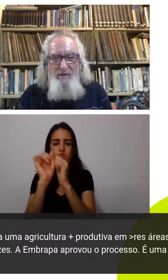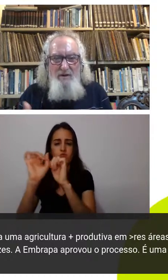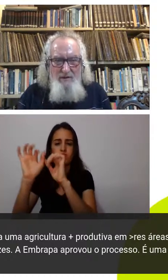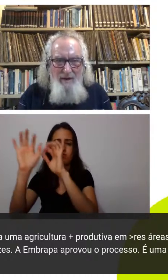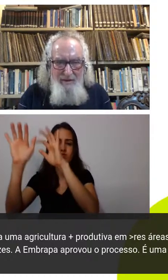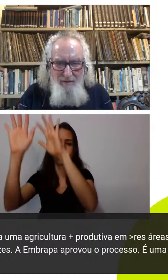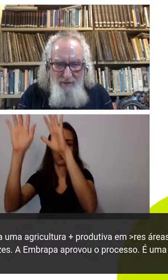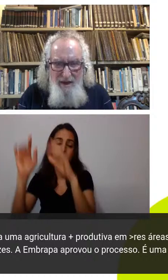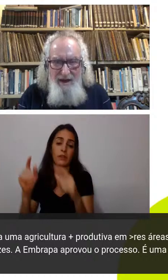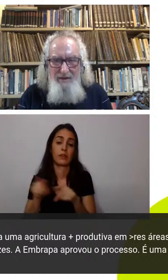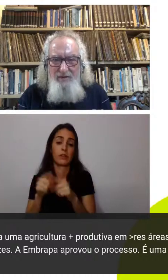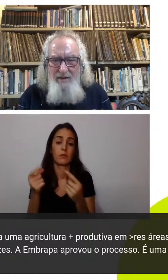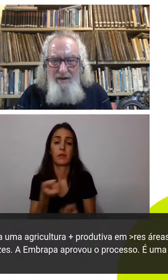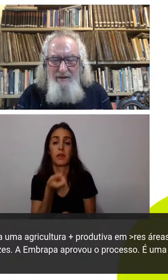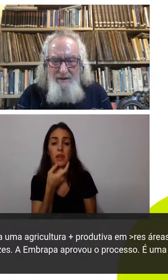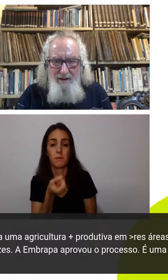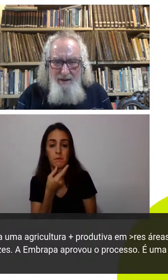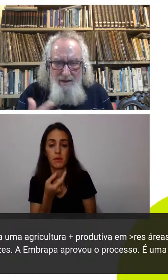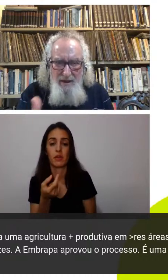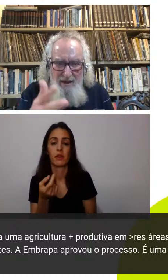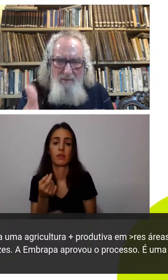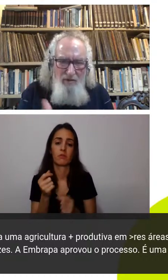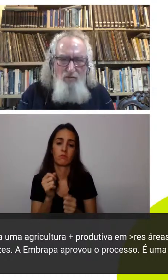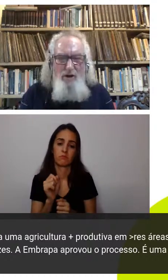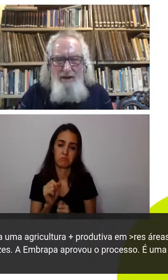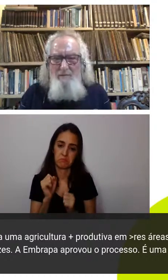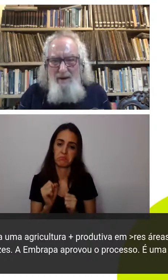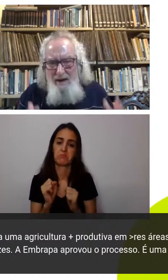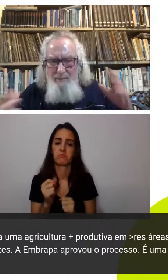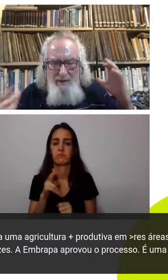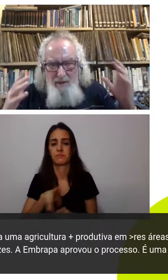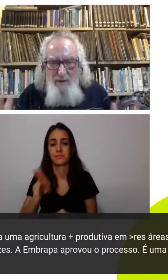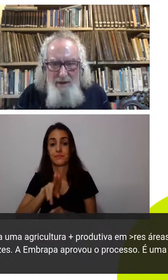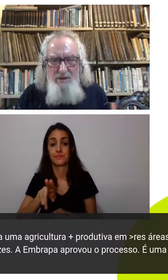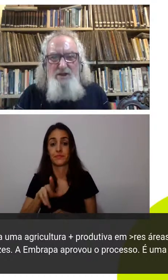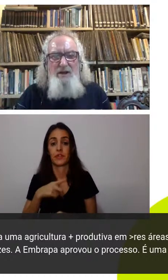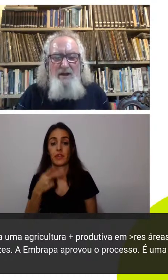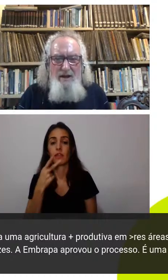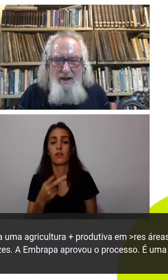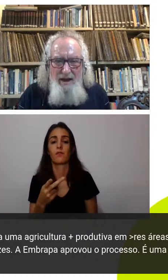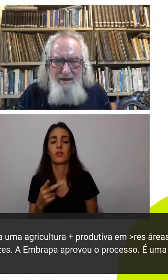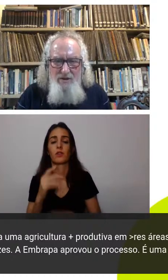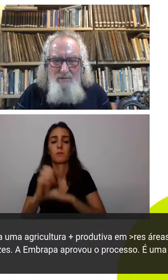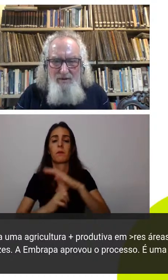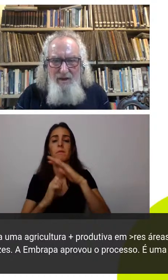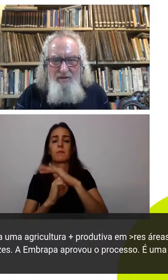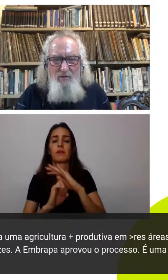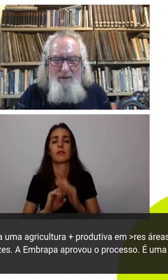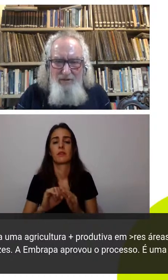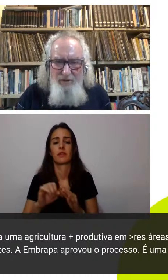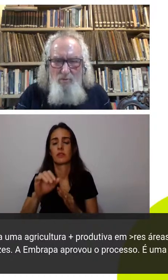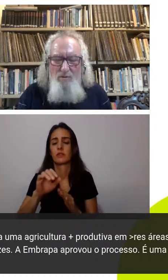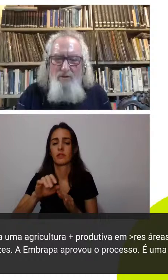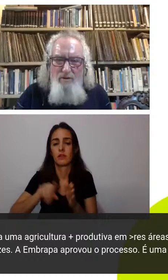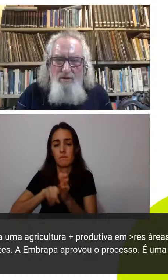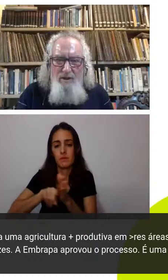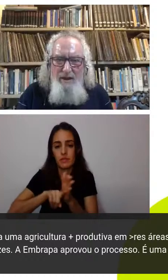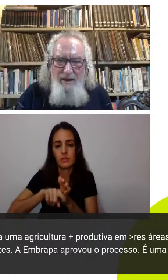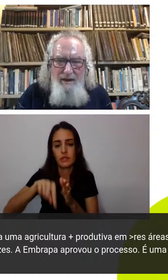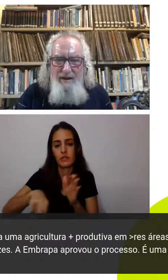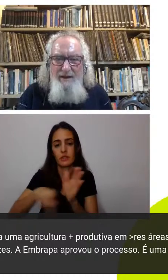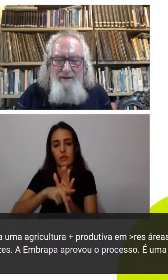Laura estava dizendo mais eficazes né e ele menciona que a Embrapa aí que é uma grande área de pesquisa no Brasil